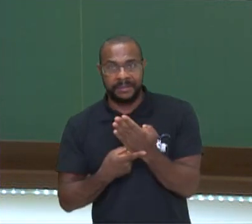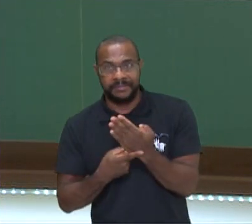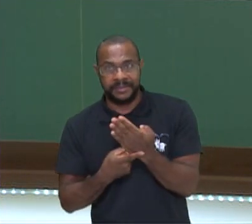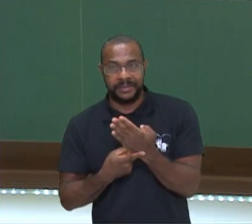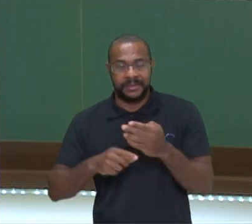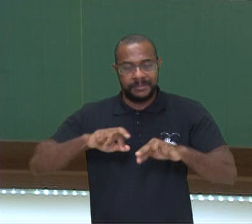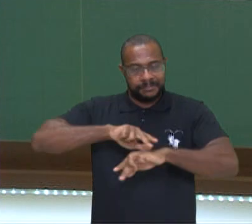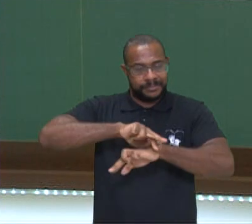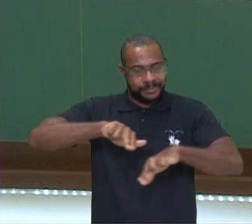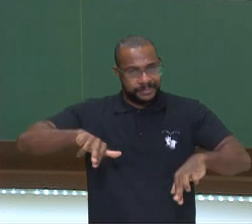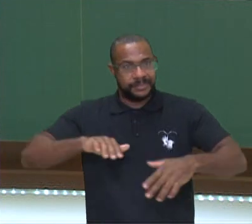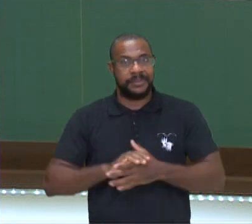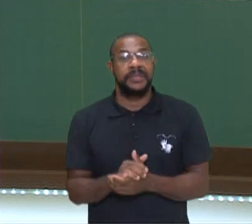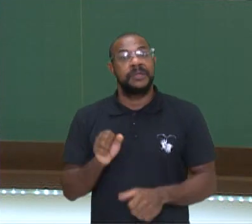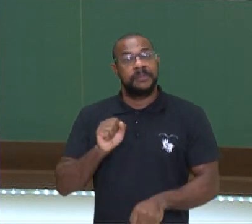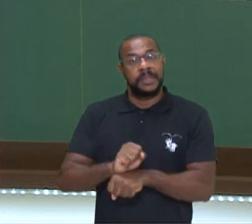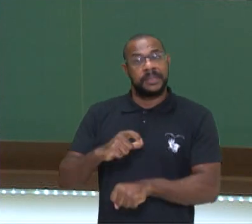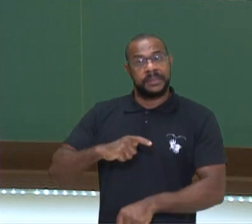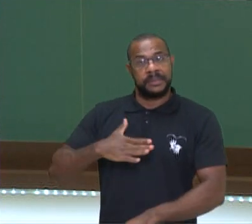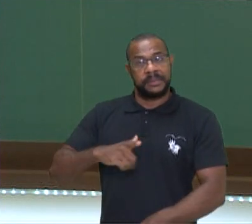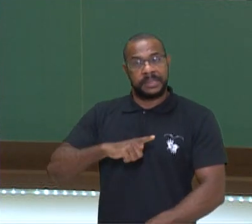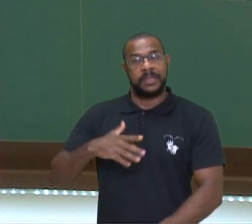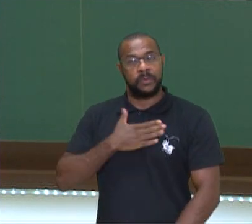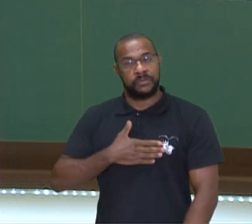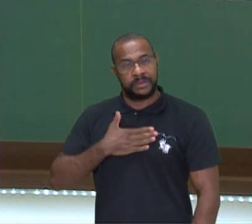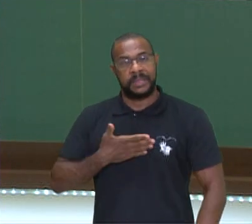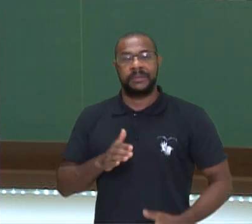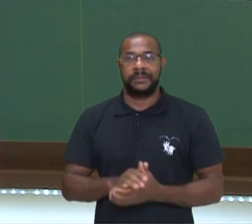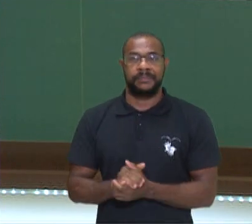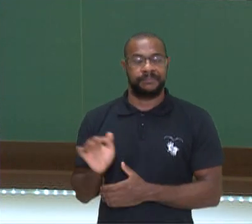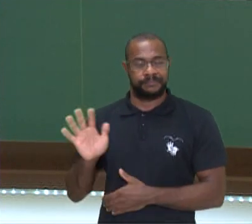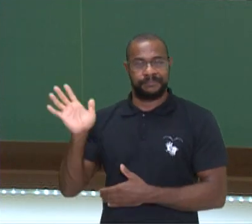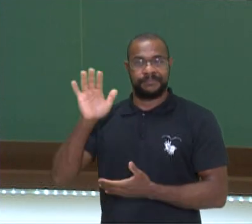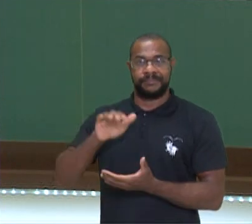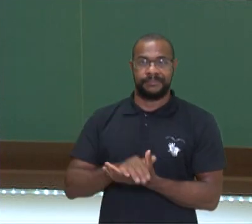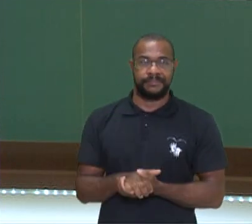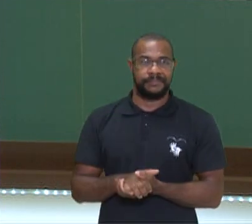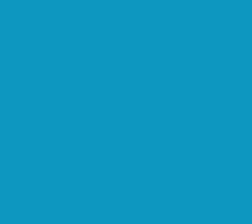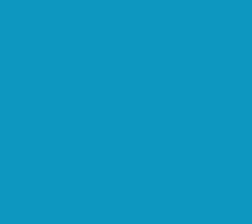parnasianismo. Espero que vocês tenham gostado e até breve.